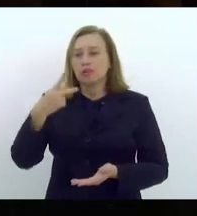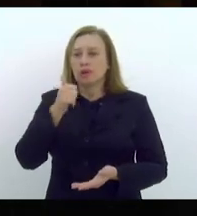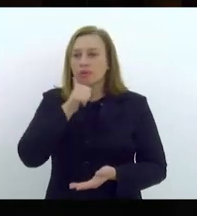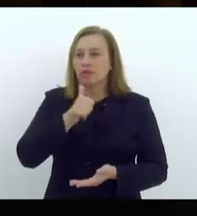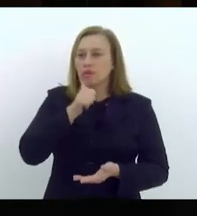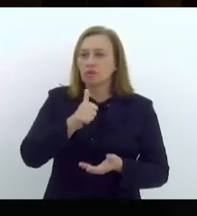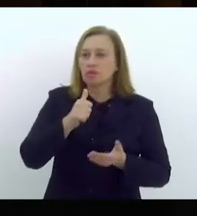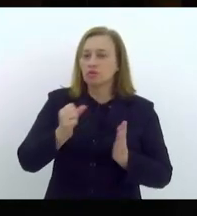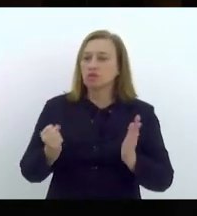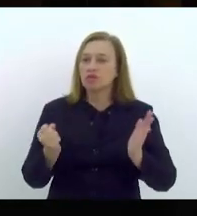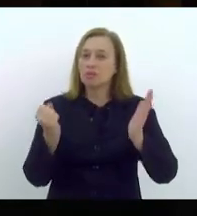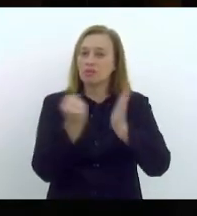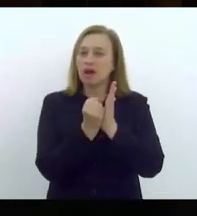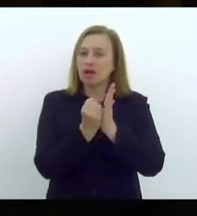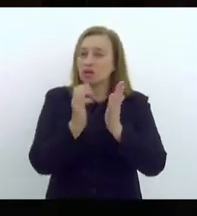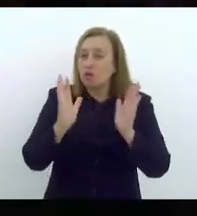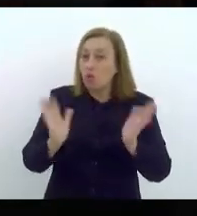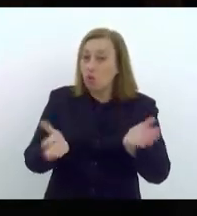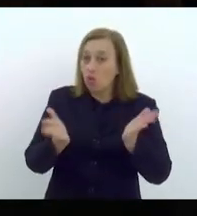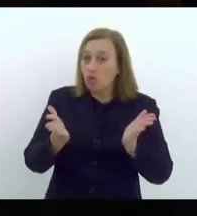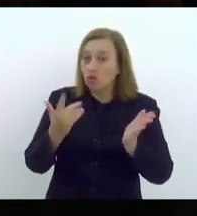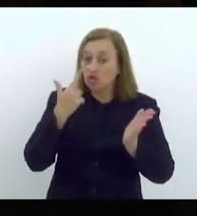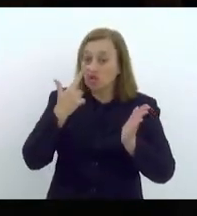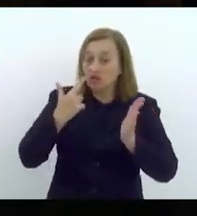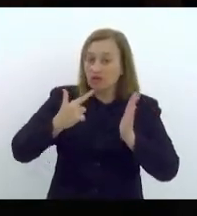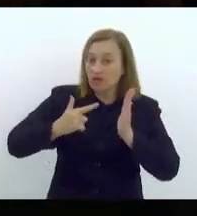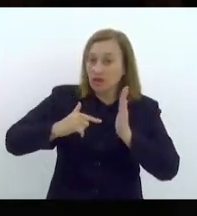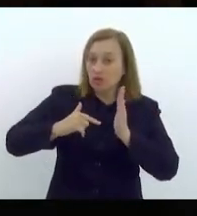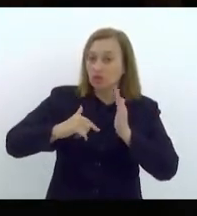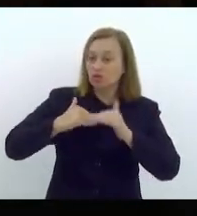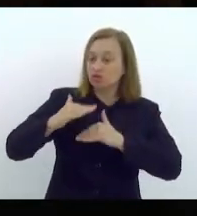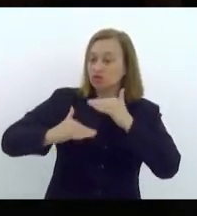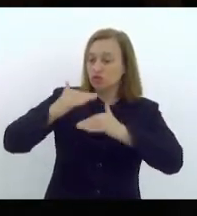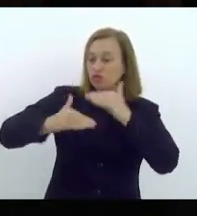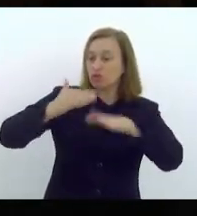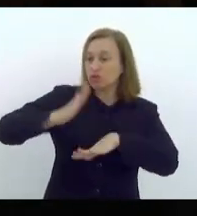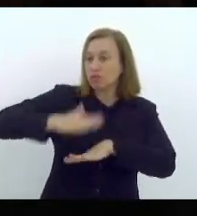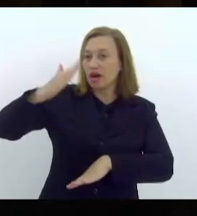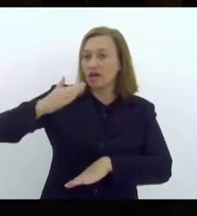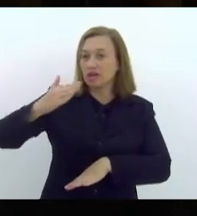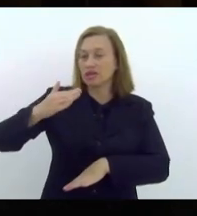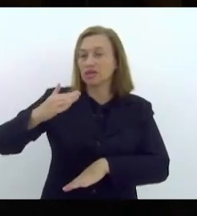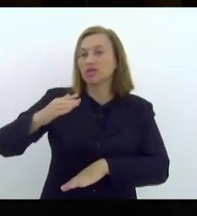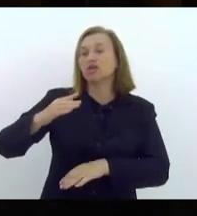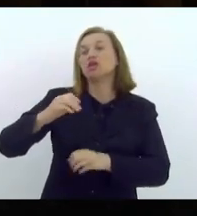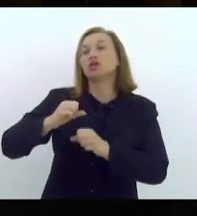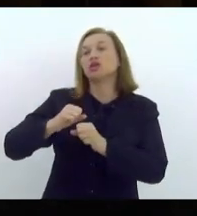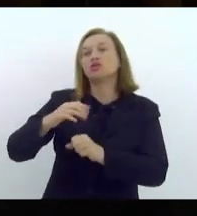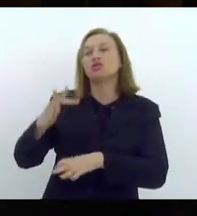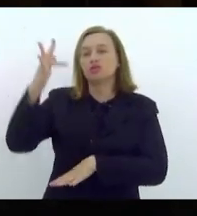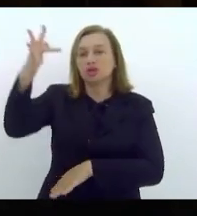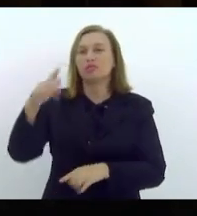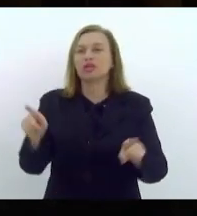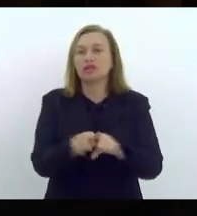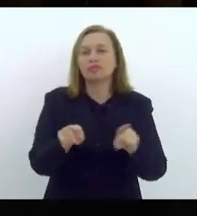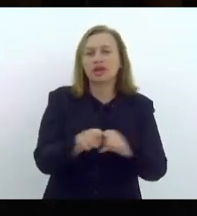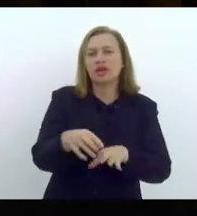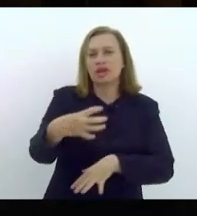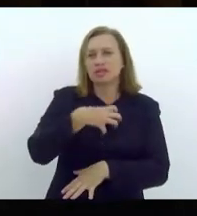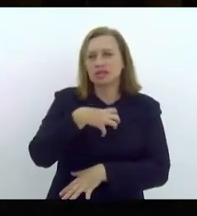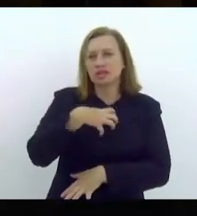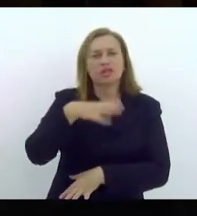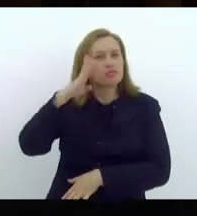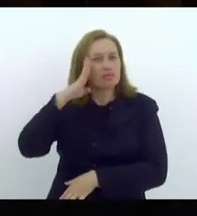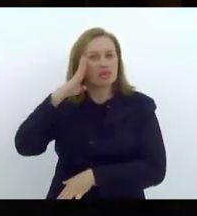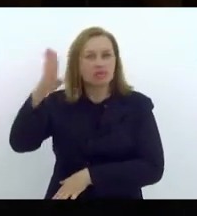são sentidos hoje, como vamos sentir no próximo ano. Então, nesse sentido, é fundamental que a gente